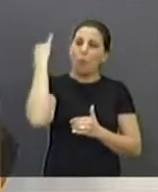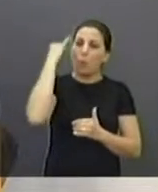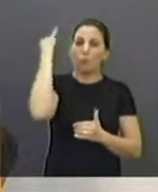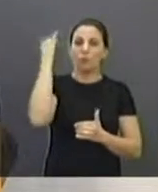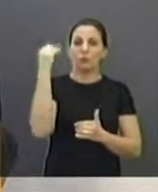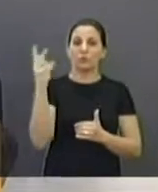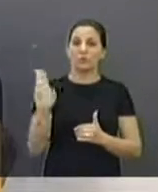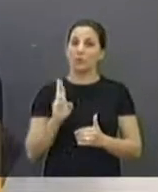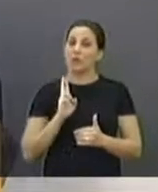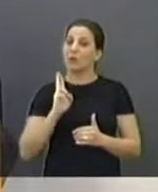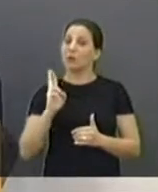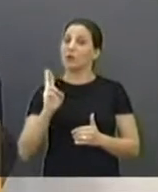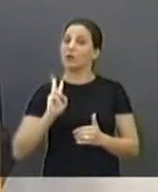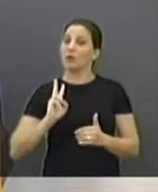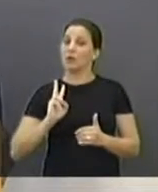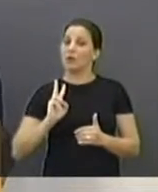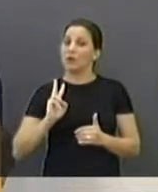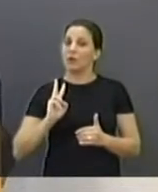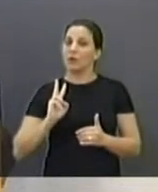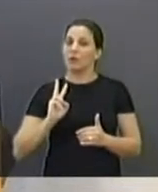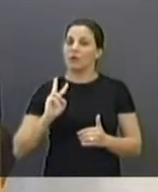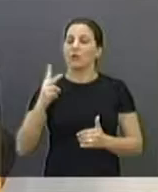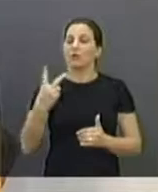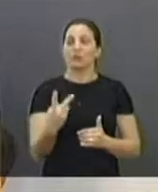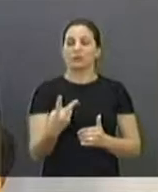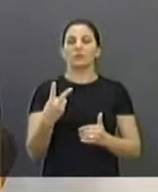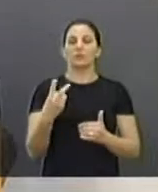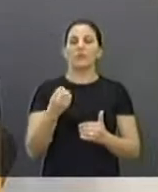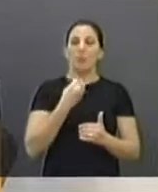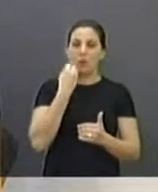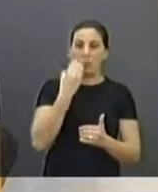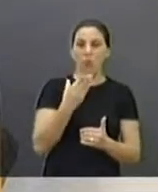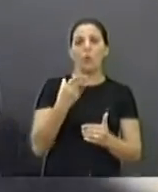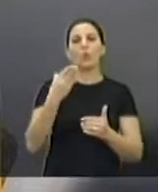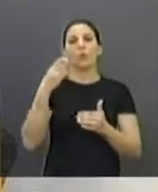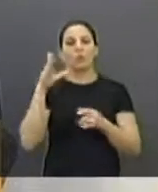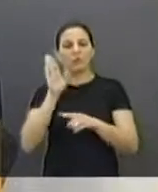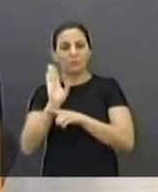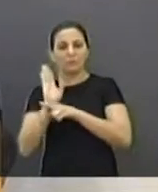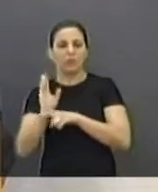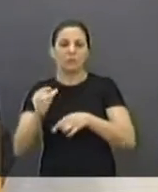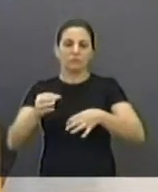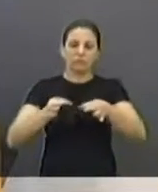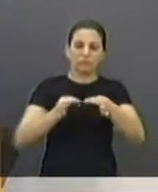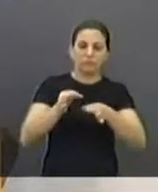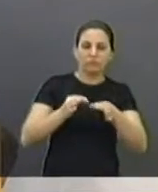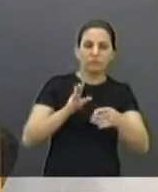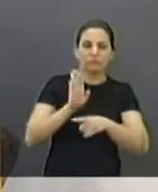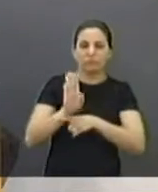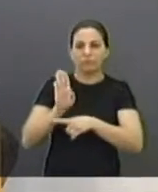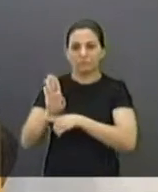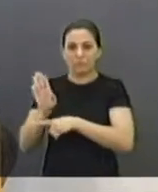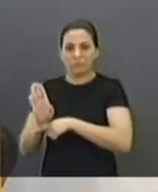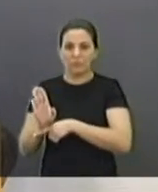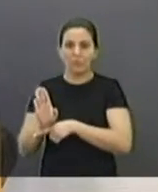É um hospital de excelência, de atendimento, de funcionamento, vamos fazer o nosso reconhecimento.